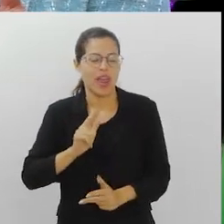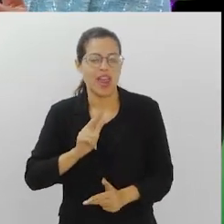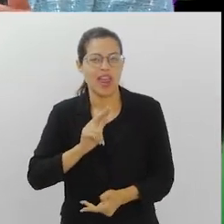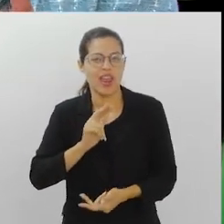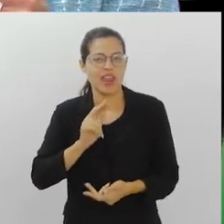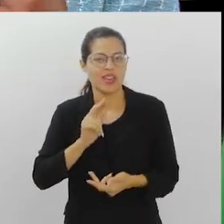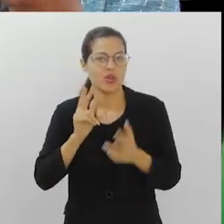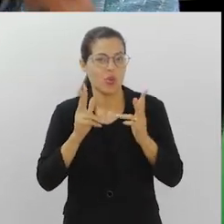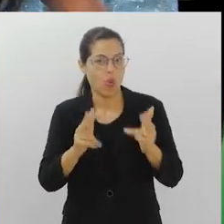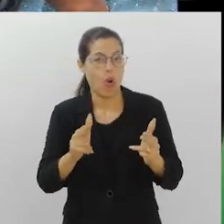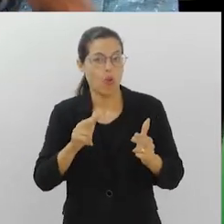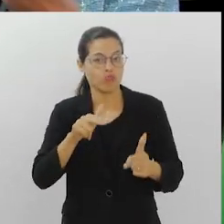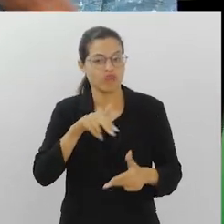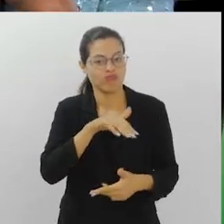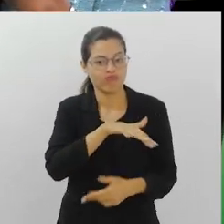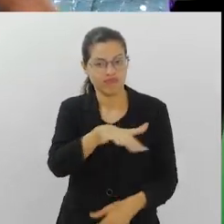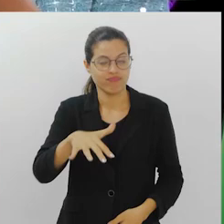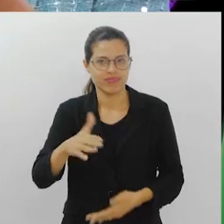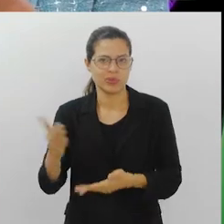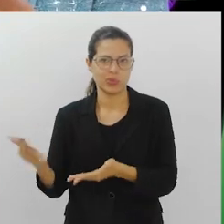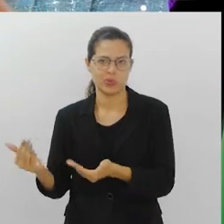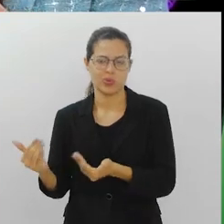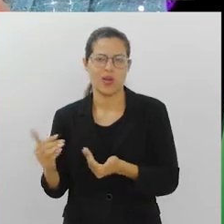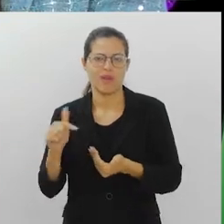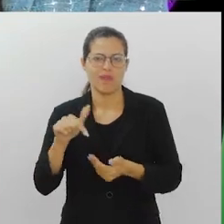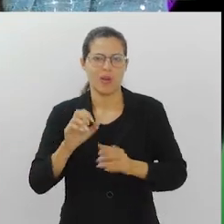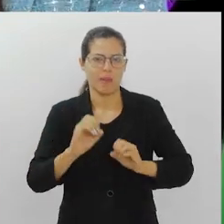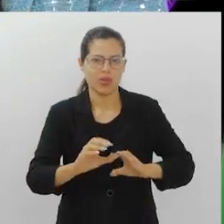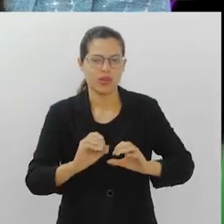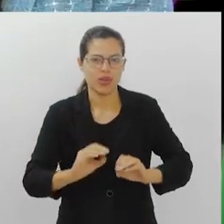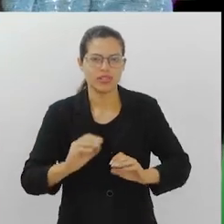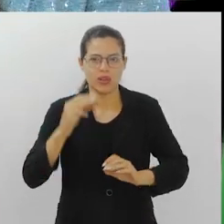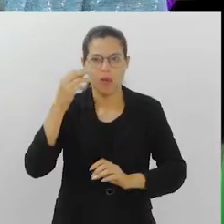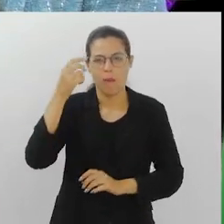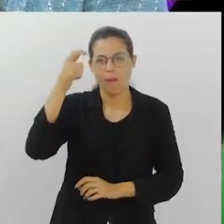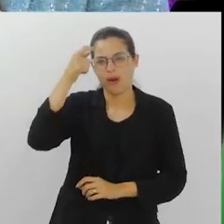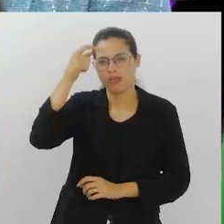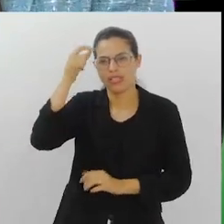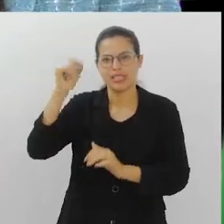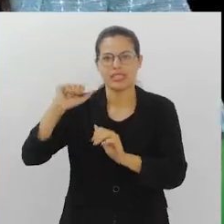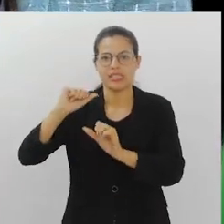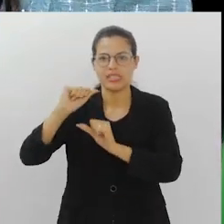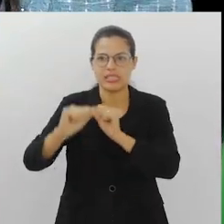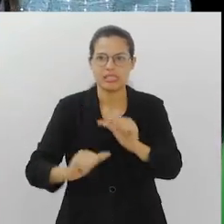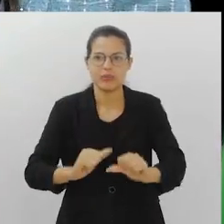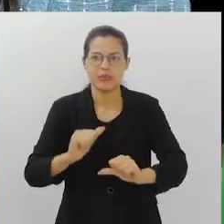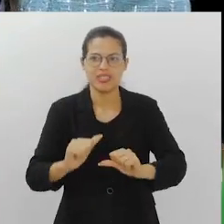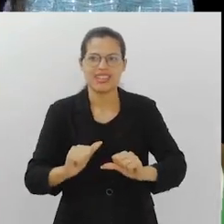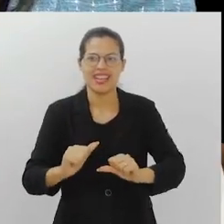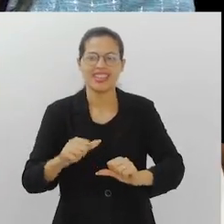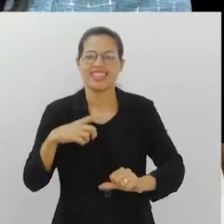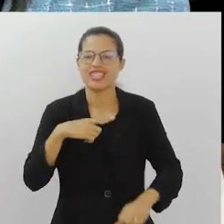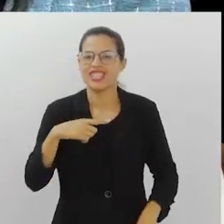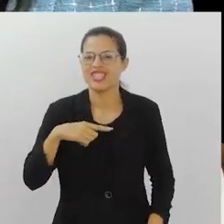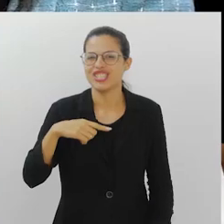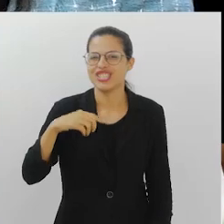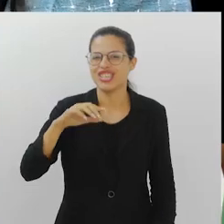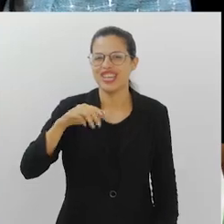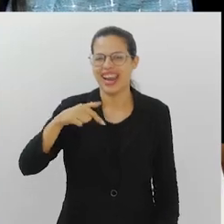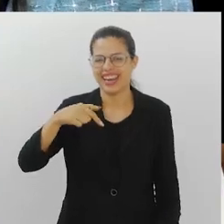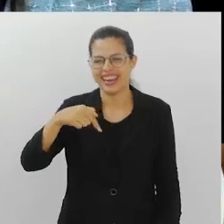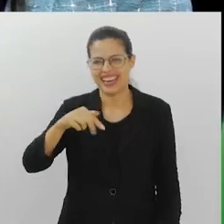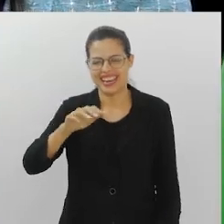dos jovens. Isso já é uma educação, uma mentalidade já modificada. Na minha época, Tia, era que chute, quando tu comprasa,